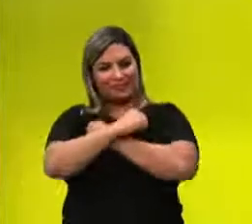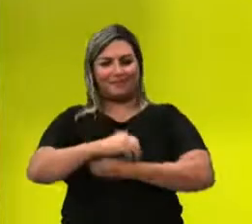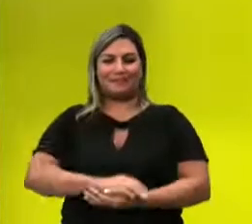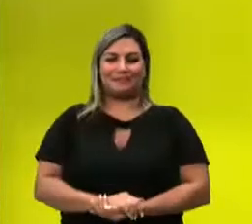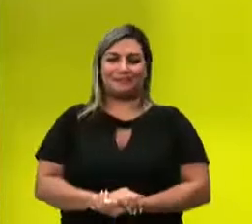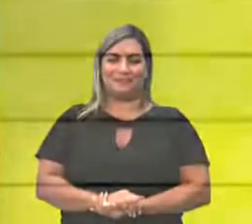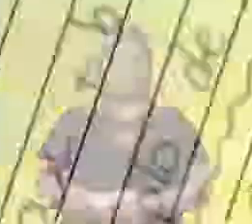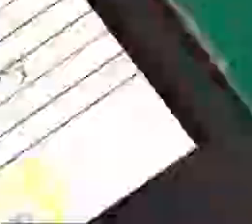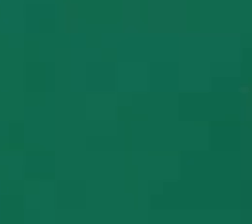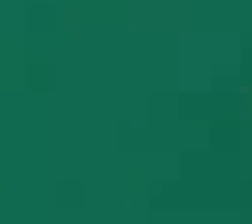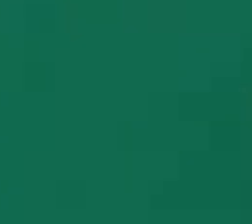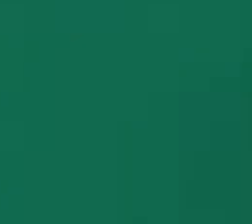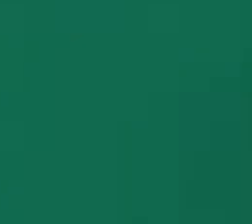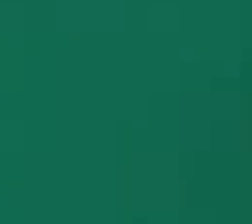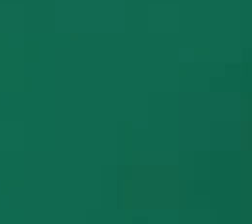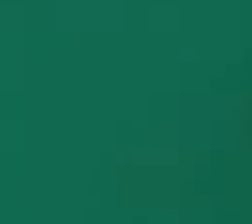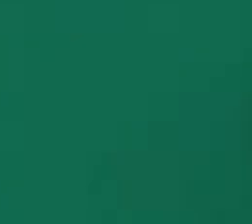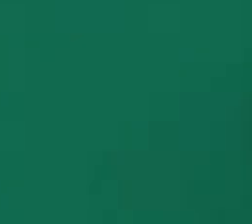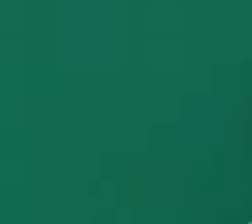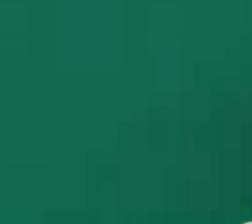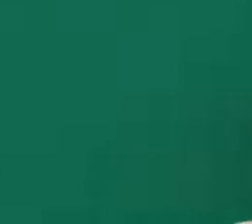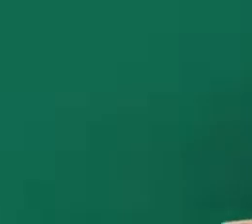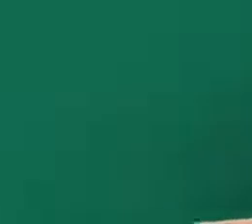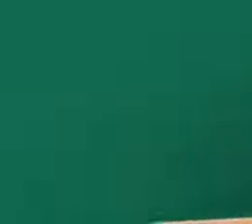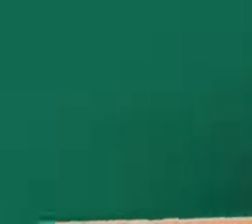abraço. E um forte